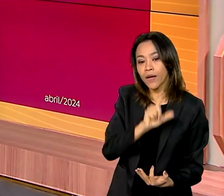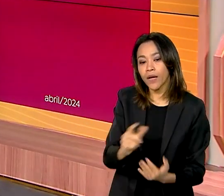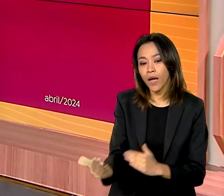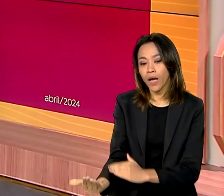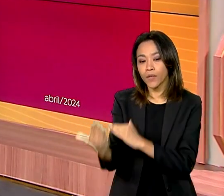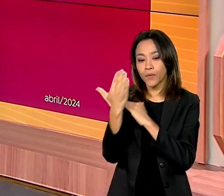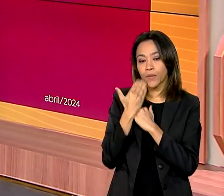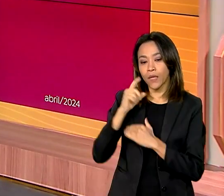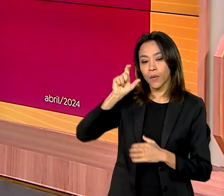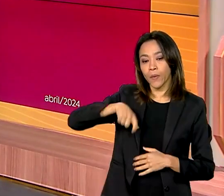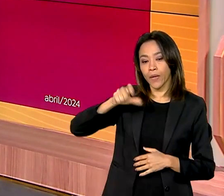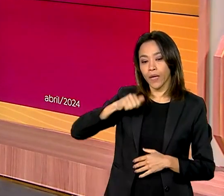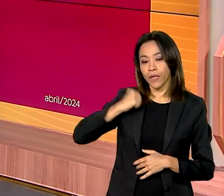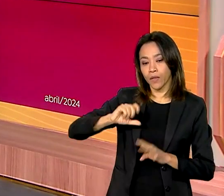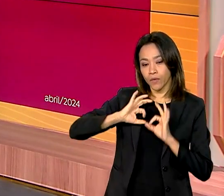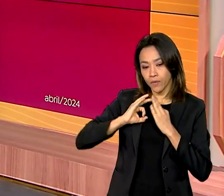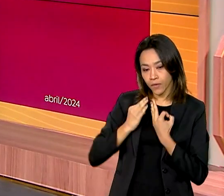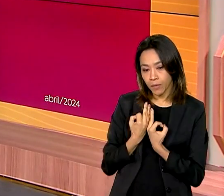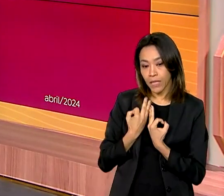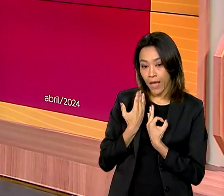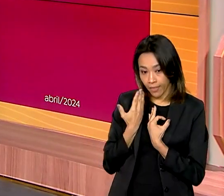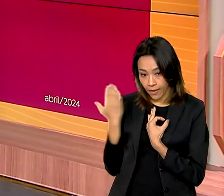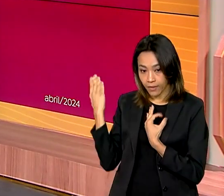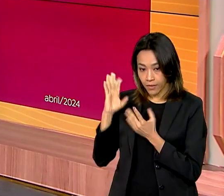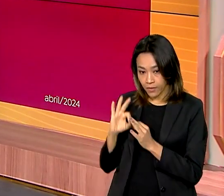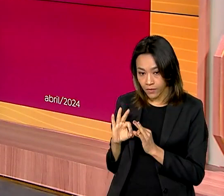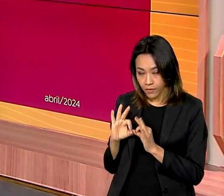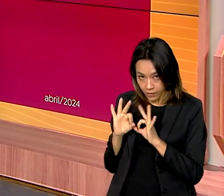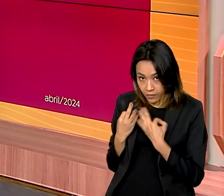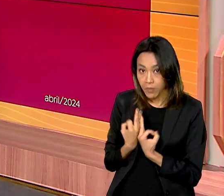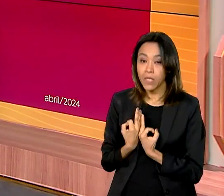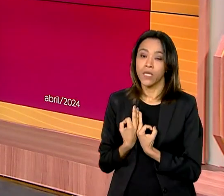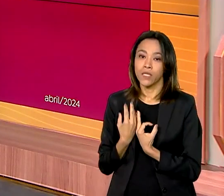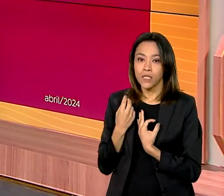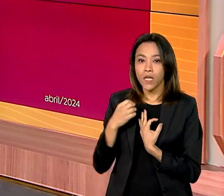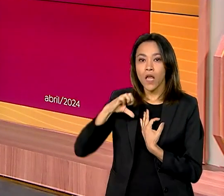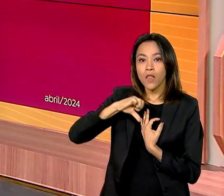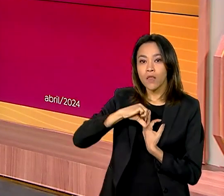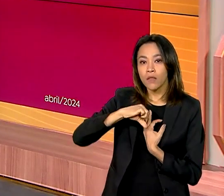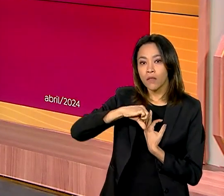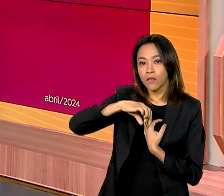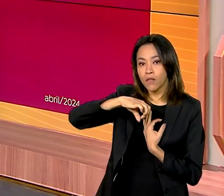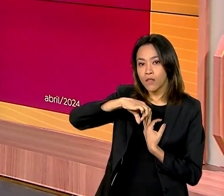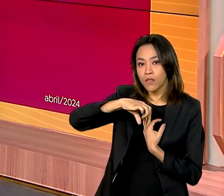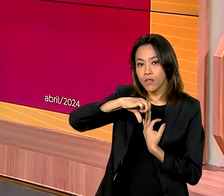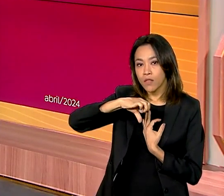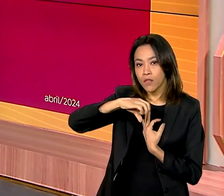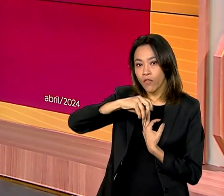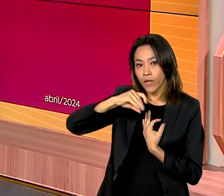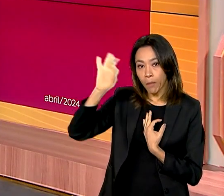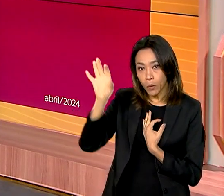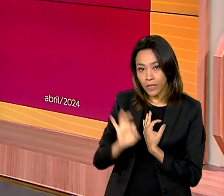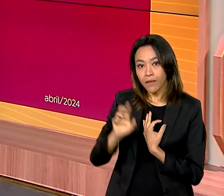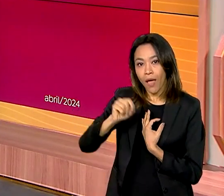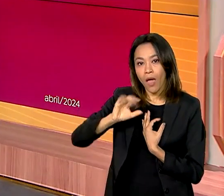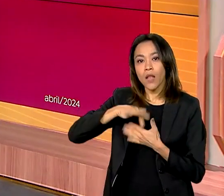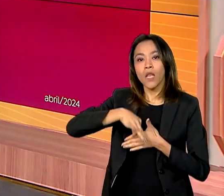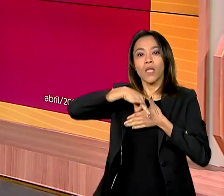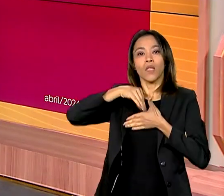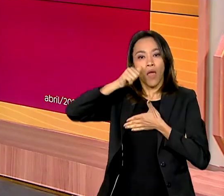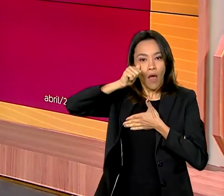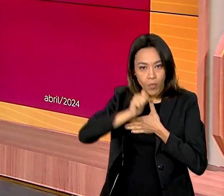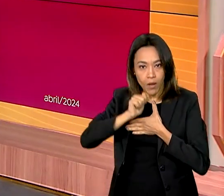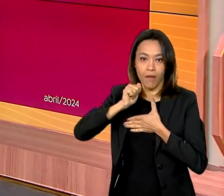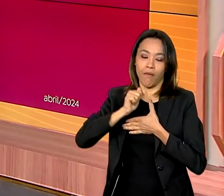programa Bolsa Família. Dessas, quase 90%, olha que informação importante, são chefiadas por mulheres. Temos o